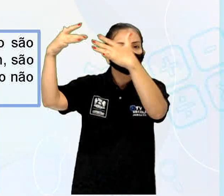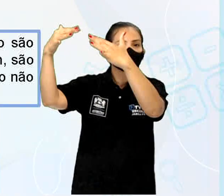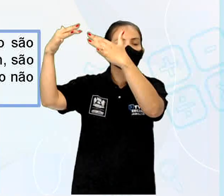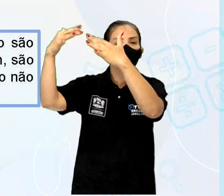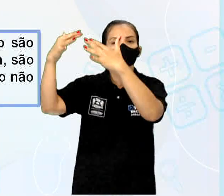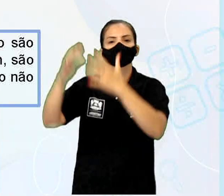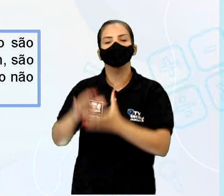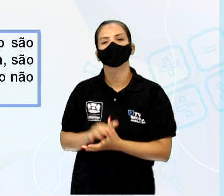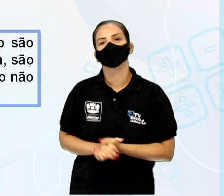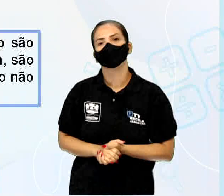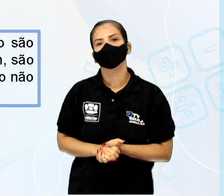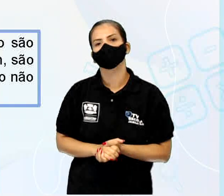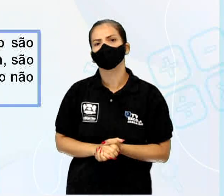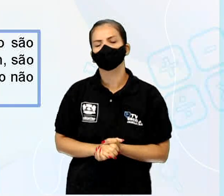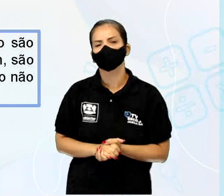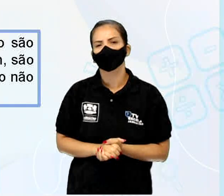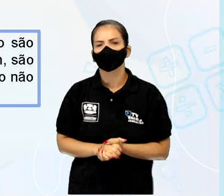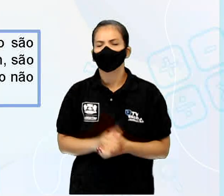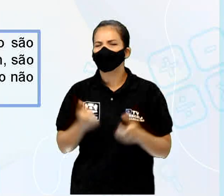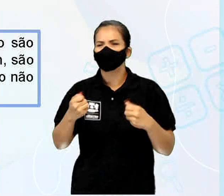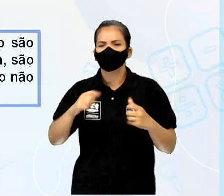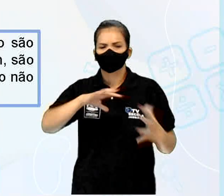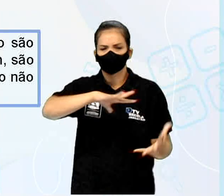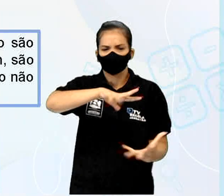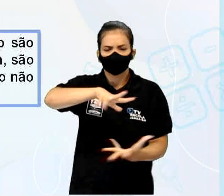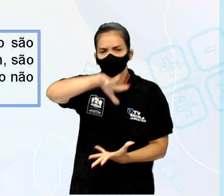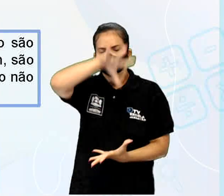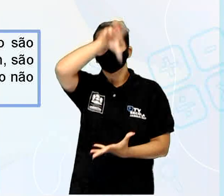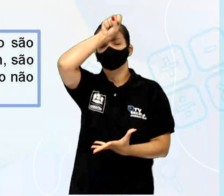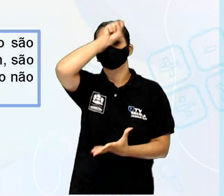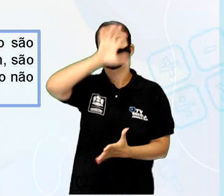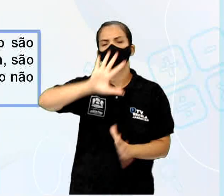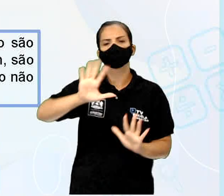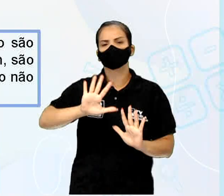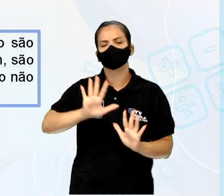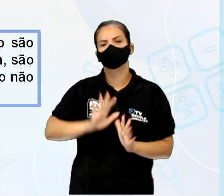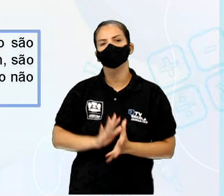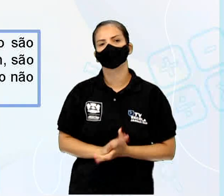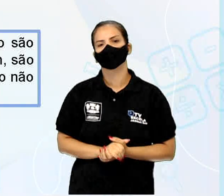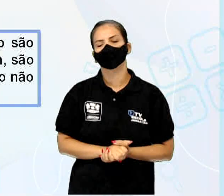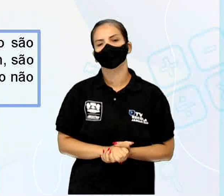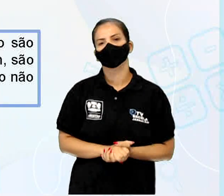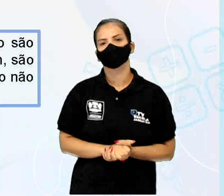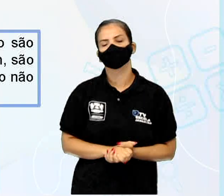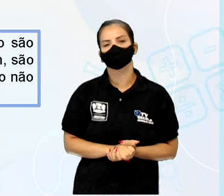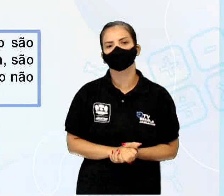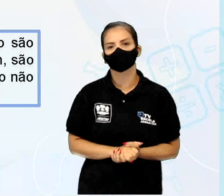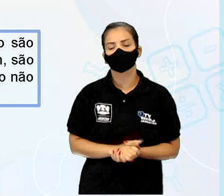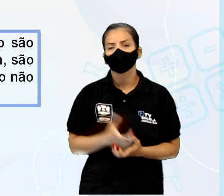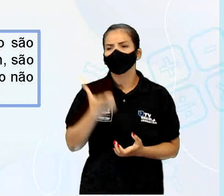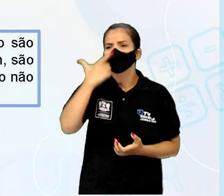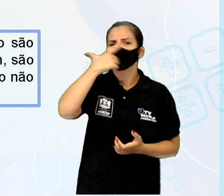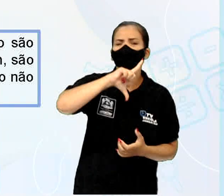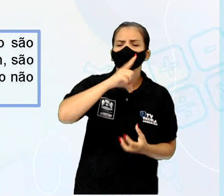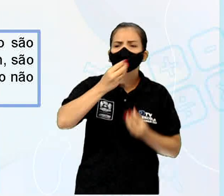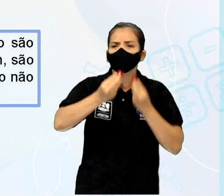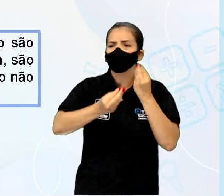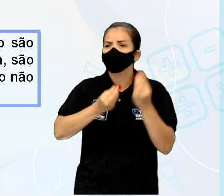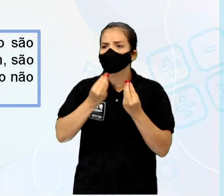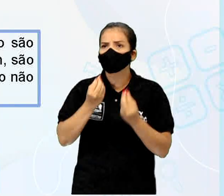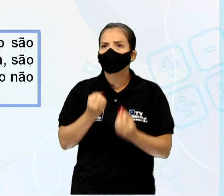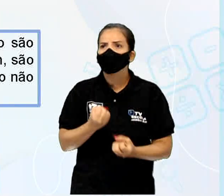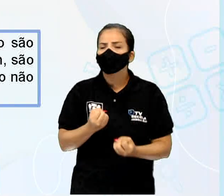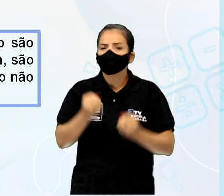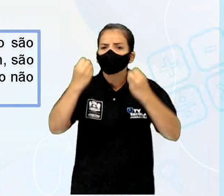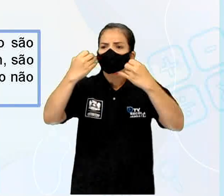necessariamente sobrenaturais ou fantasiosas. Como eu disse, né? Eles não conseguiam explicar por que o baobá ou o